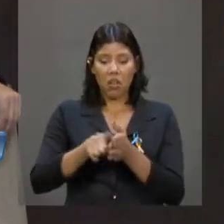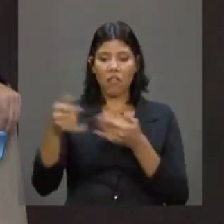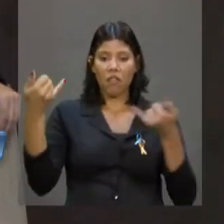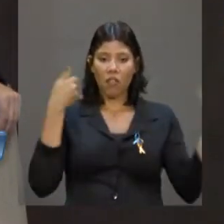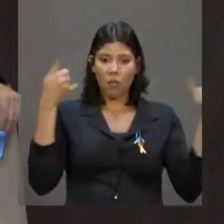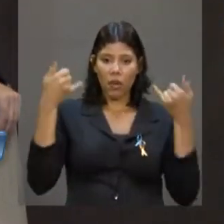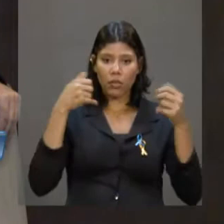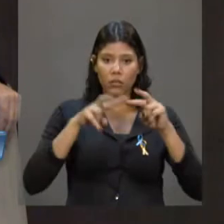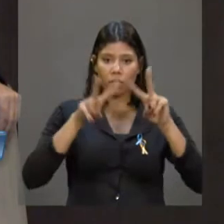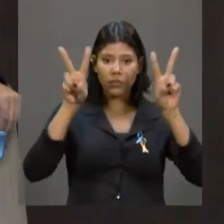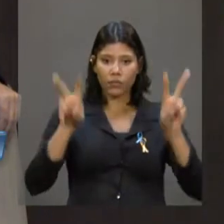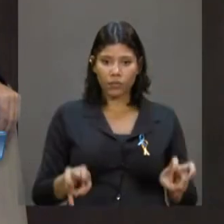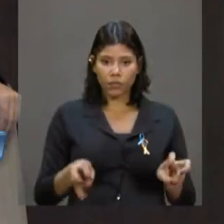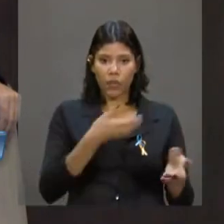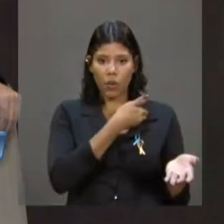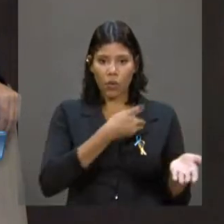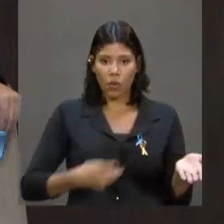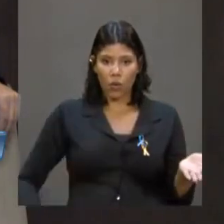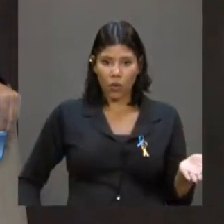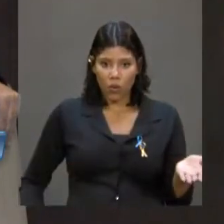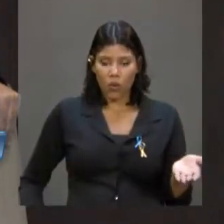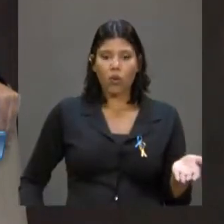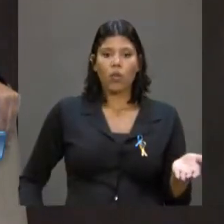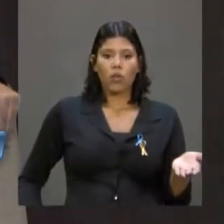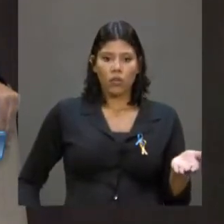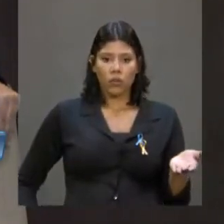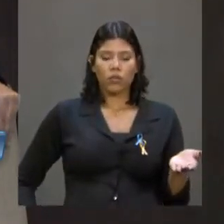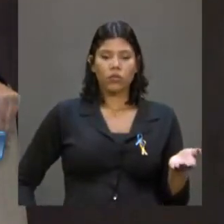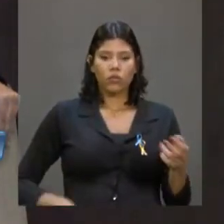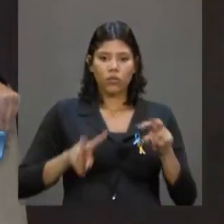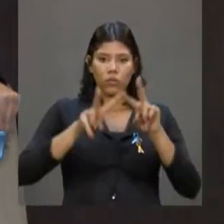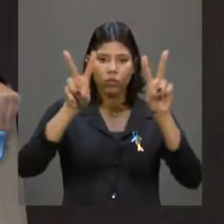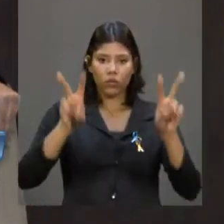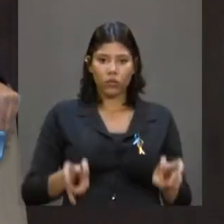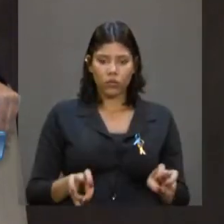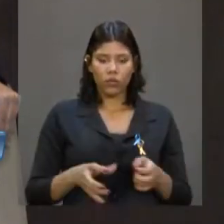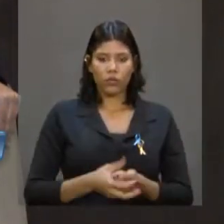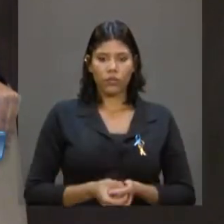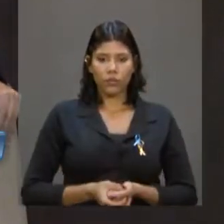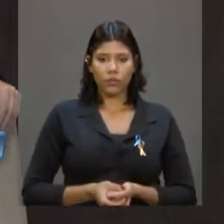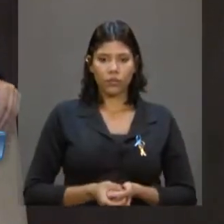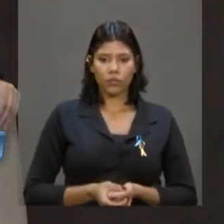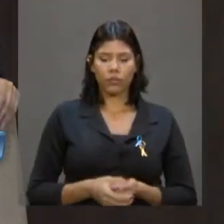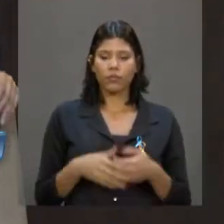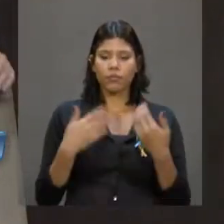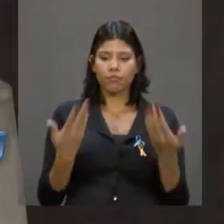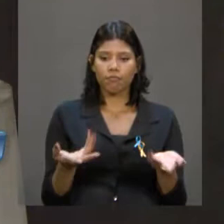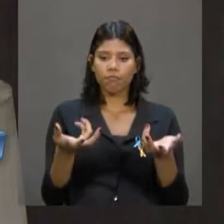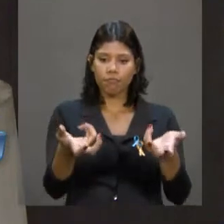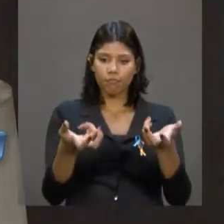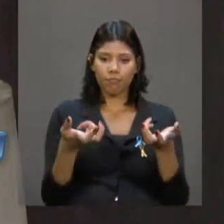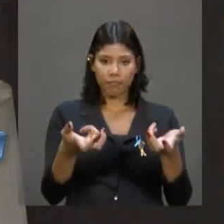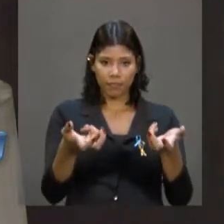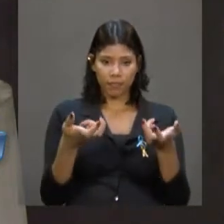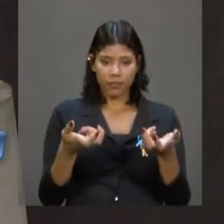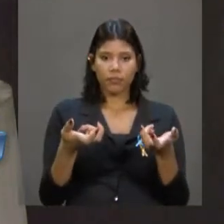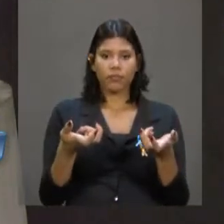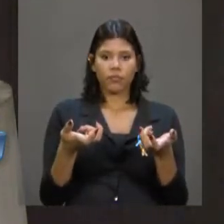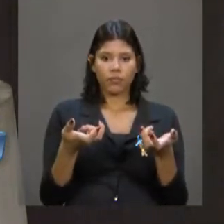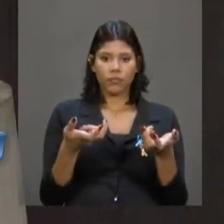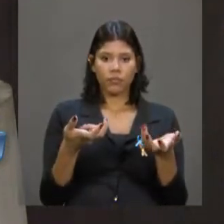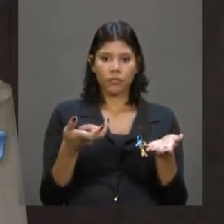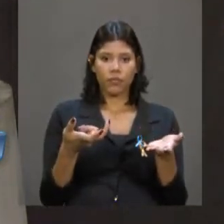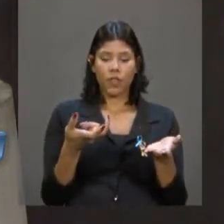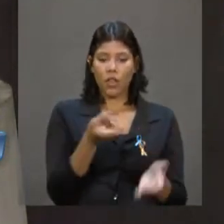governo, sobre a instância pública estatal. Portanto, eu queria me solidarizar